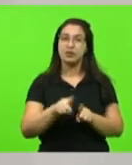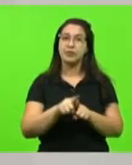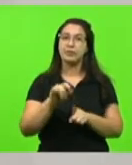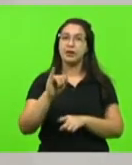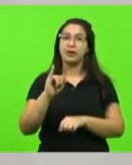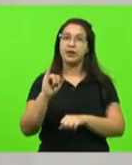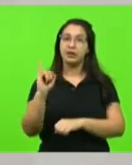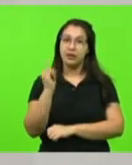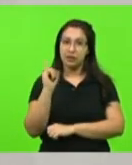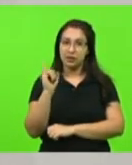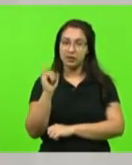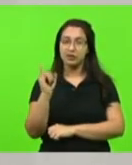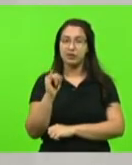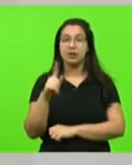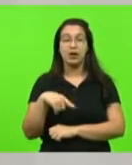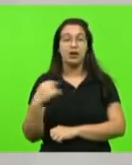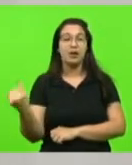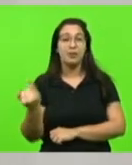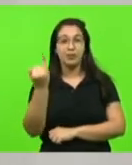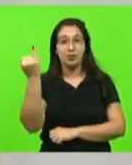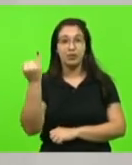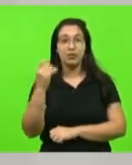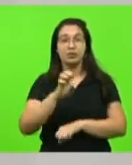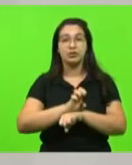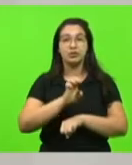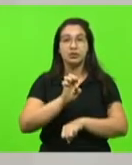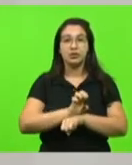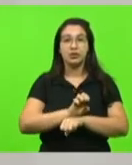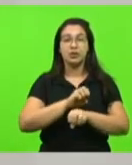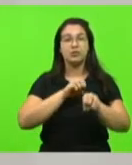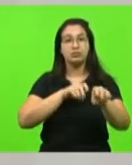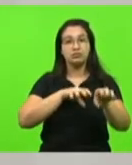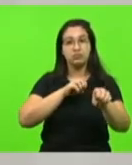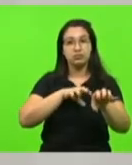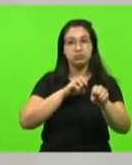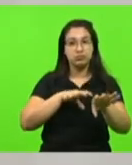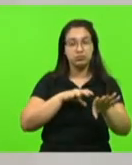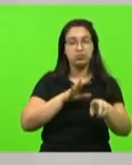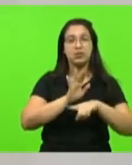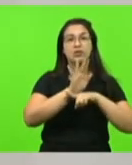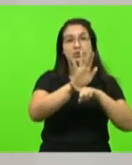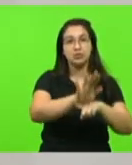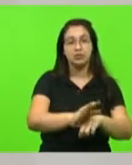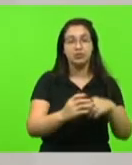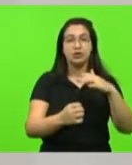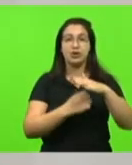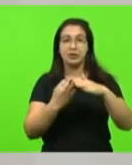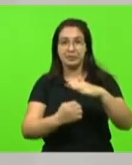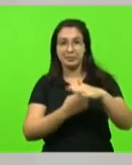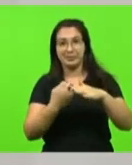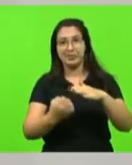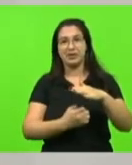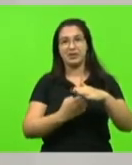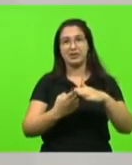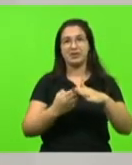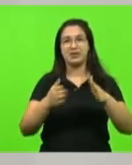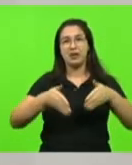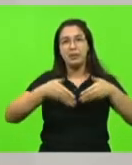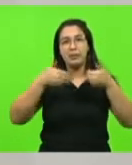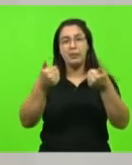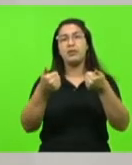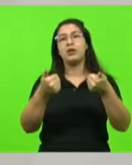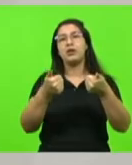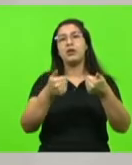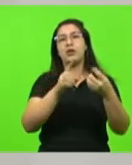relevante que o Estado doutrine a empresa que presta esse serviço a ter condições de atendimento dignas aos